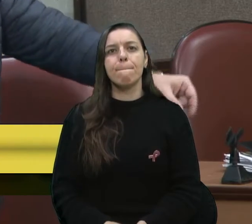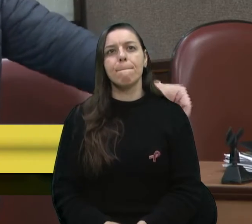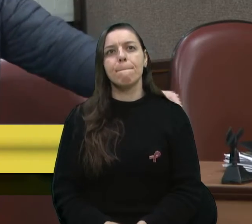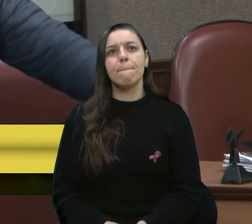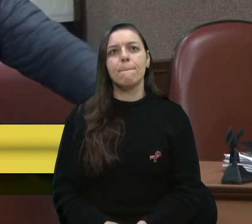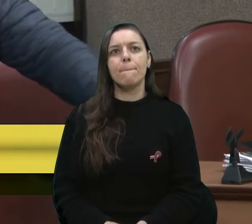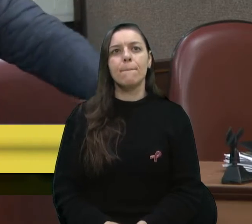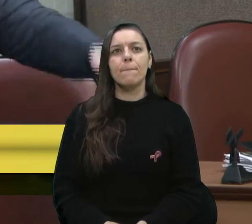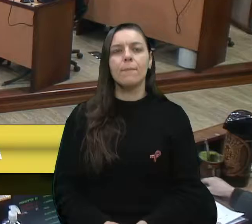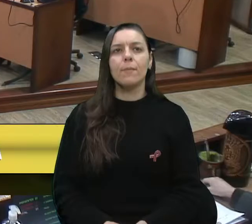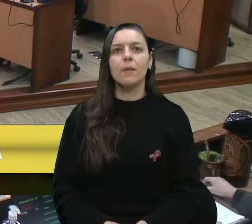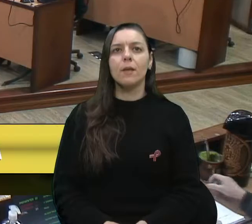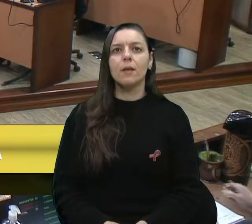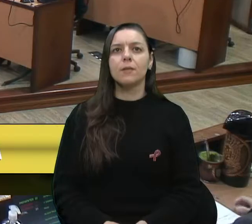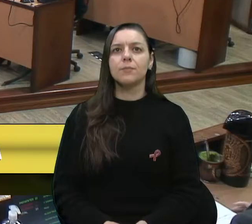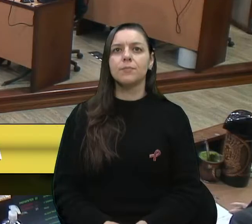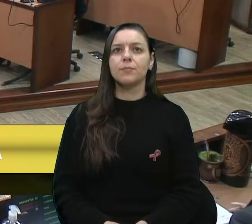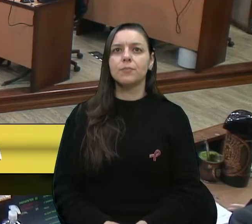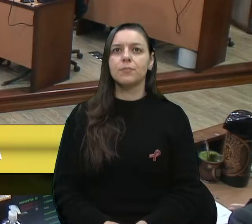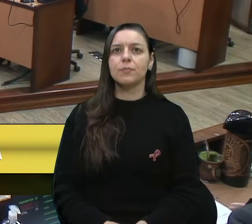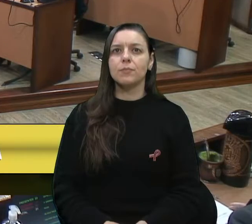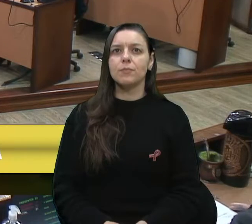perdiu a palavra, desculpa. Isso é roubo.